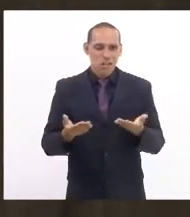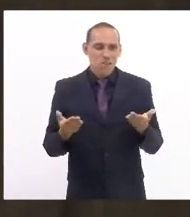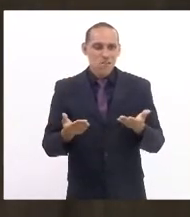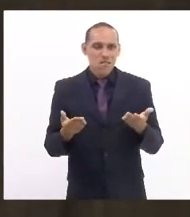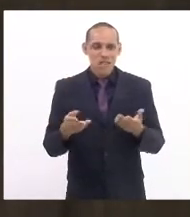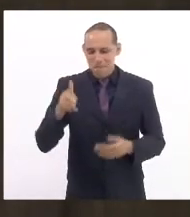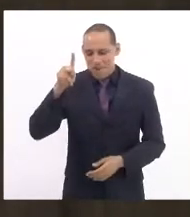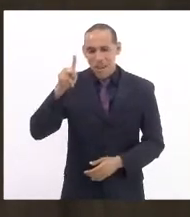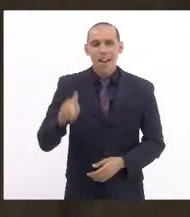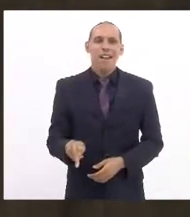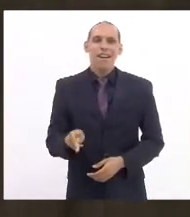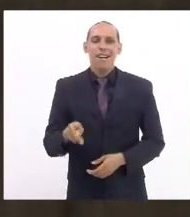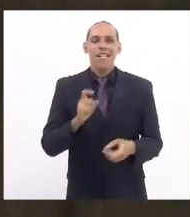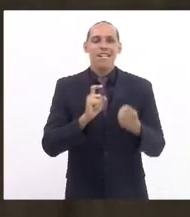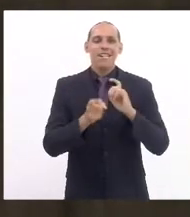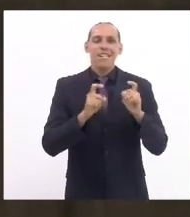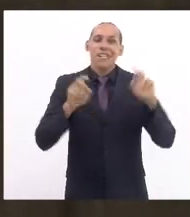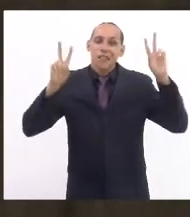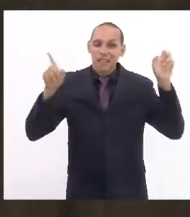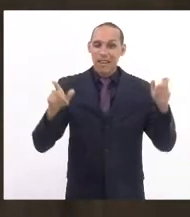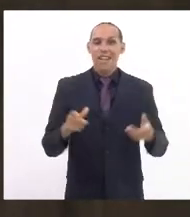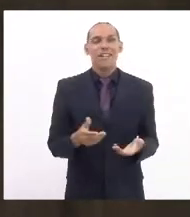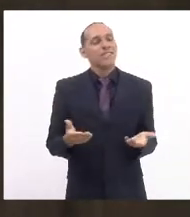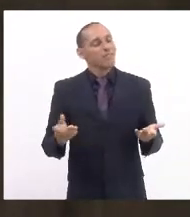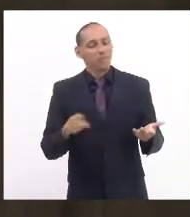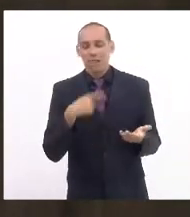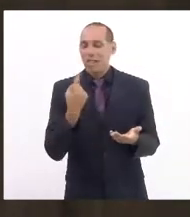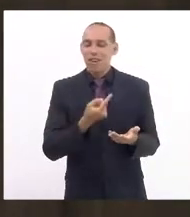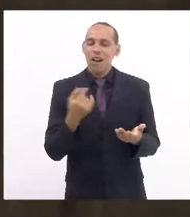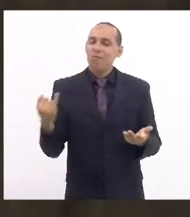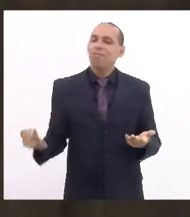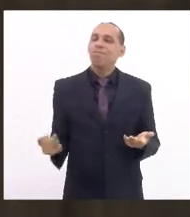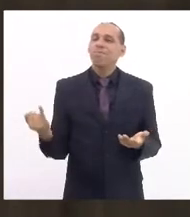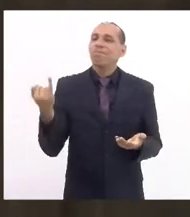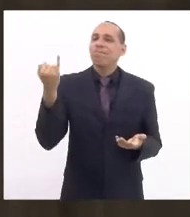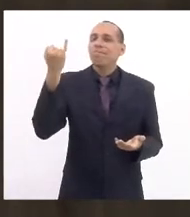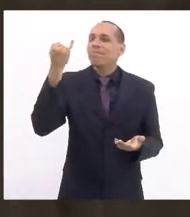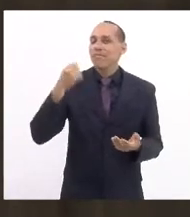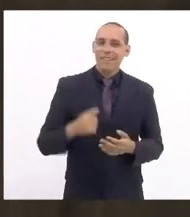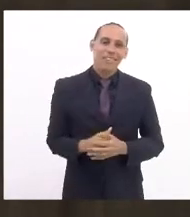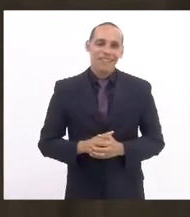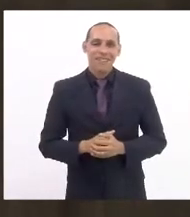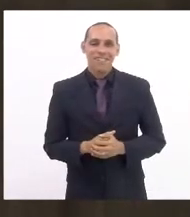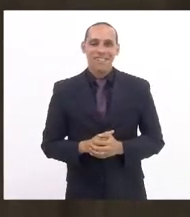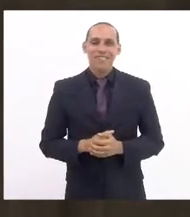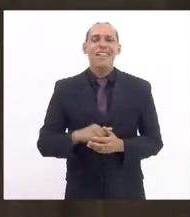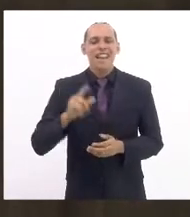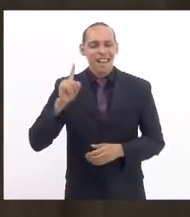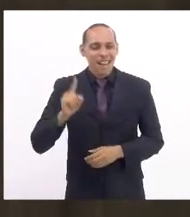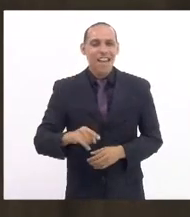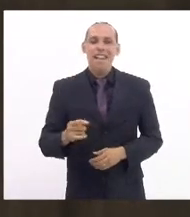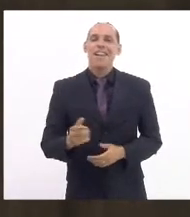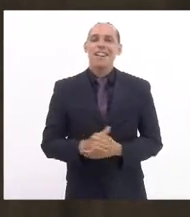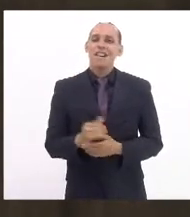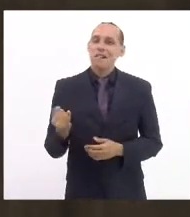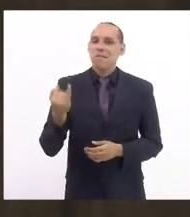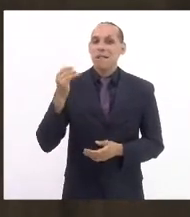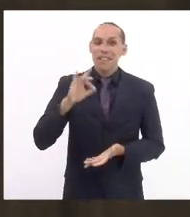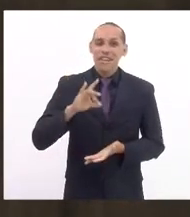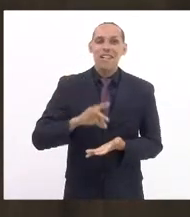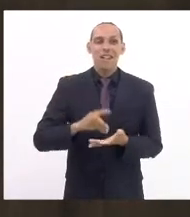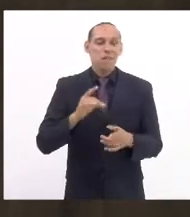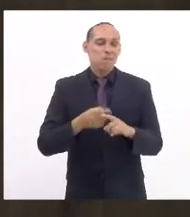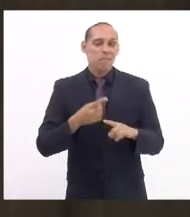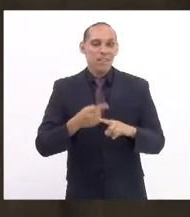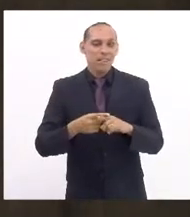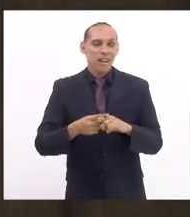temática para nós tem um significado muito grande, um significado relevante, porque é nesses